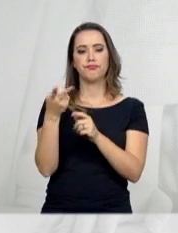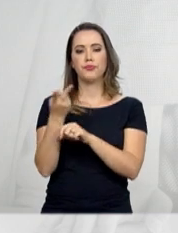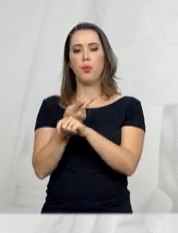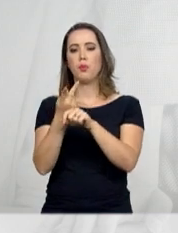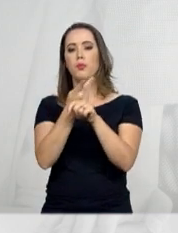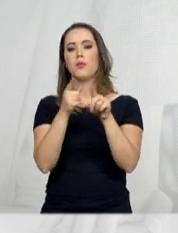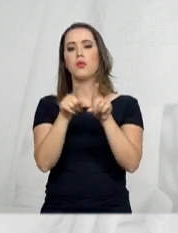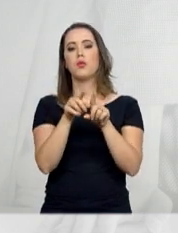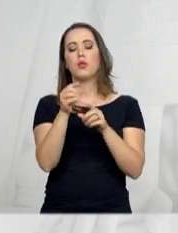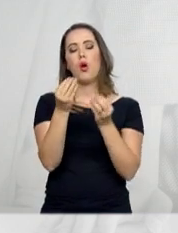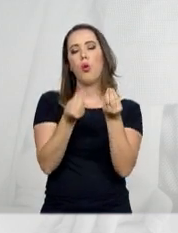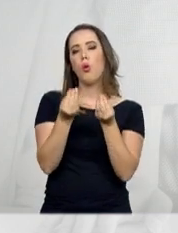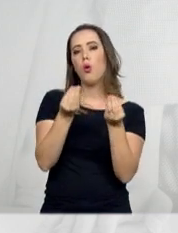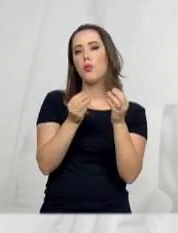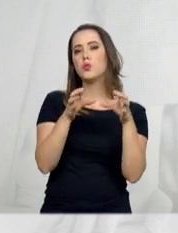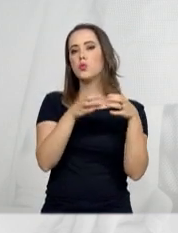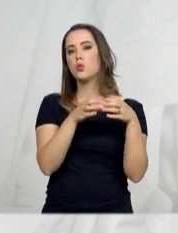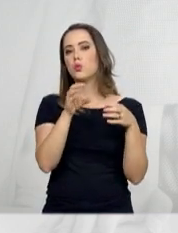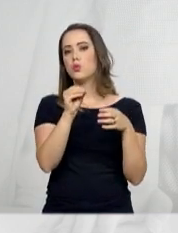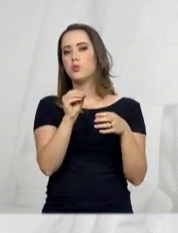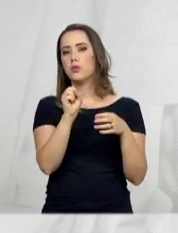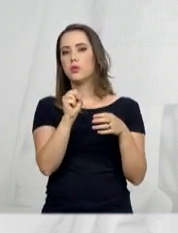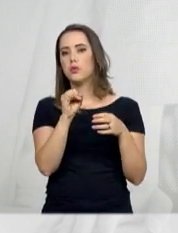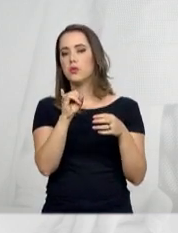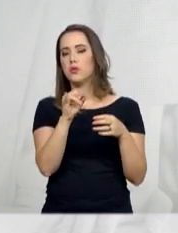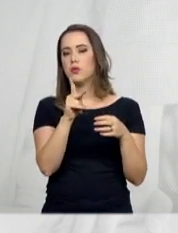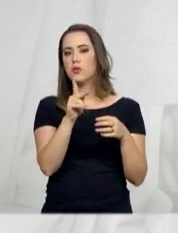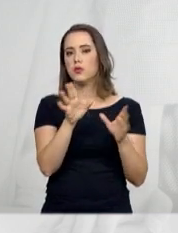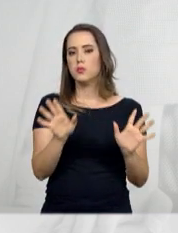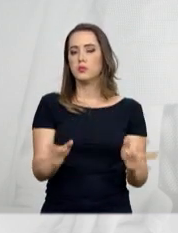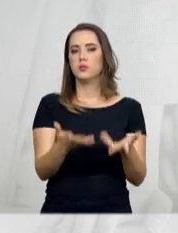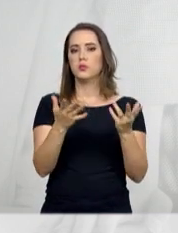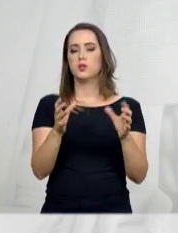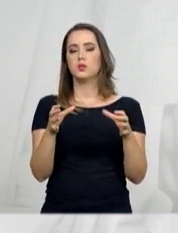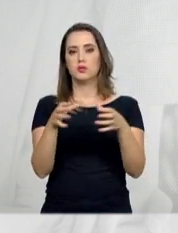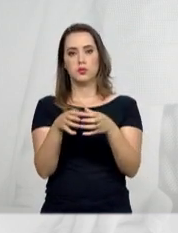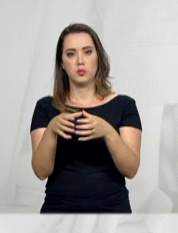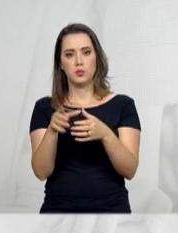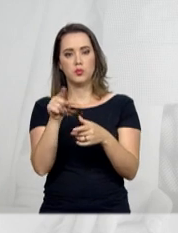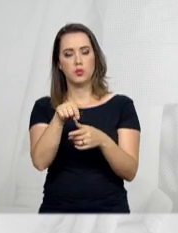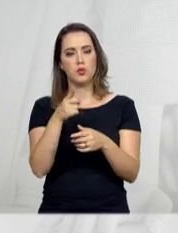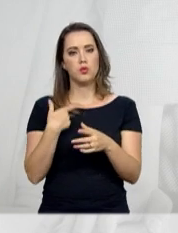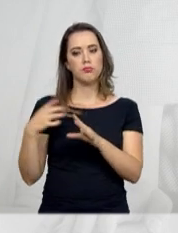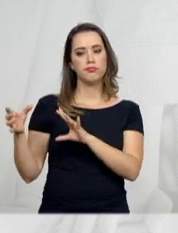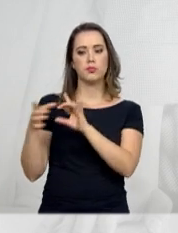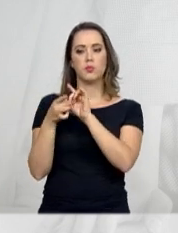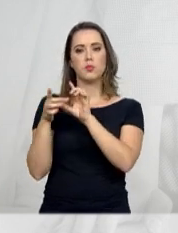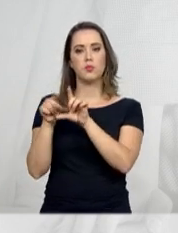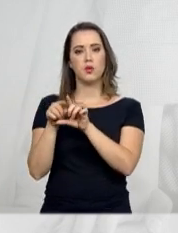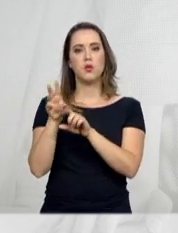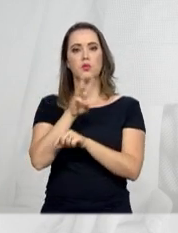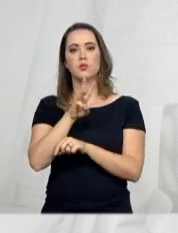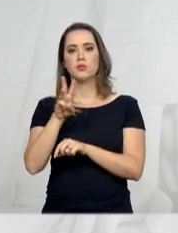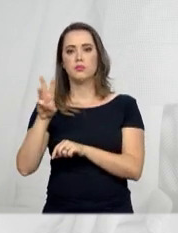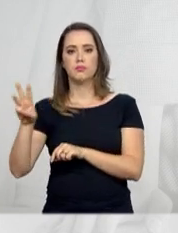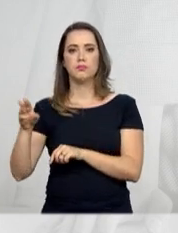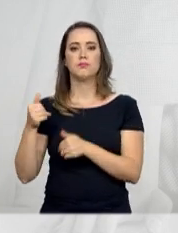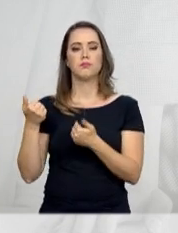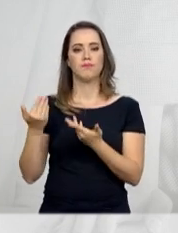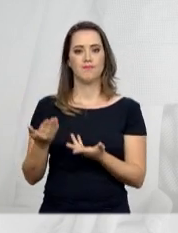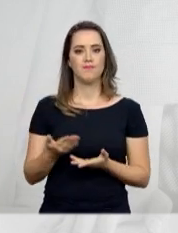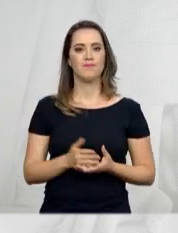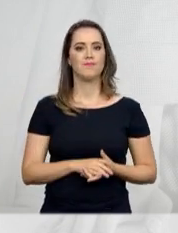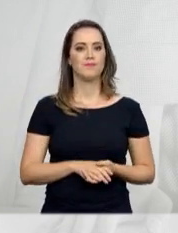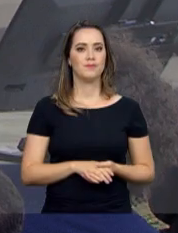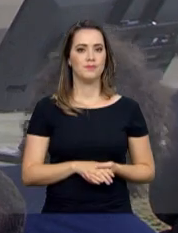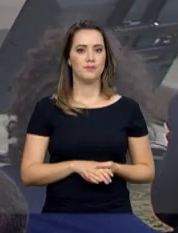as organizações sociais, divulgar o programa e estimular as organizações a se conectarem à Plataforma Digital do